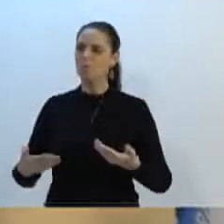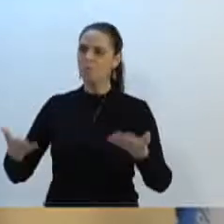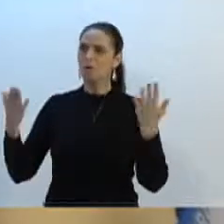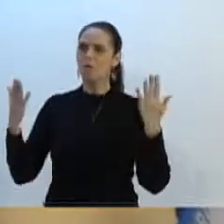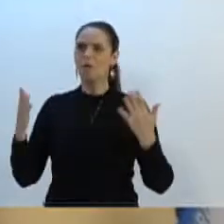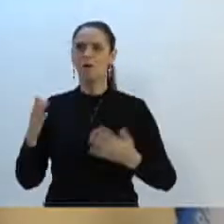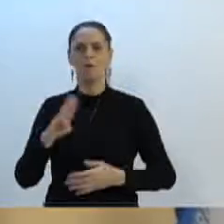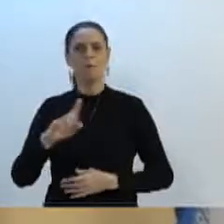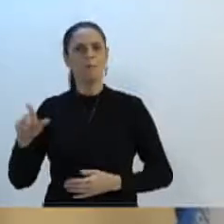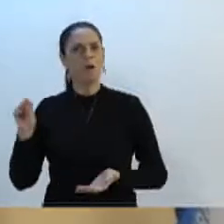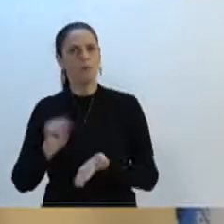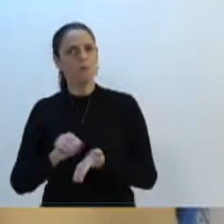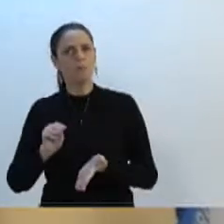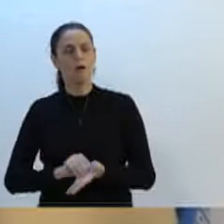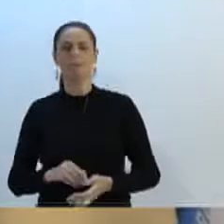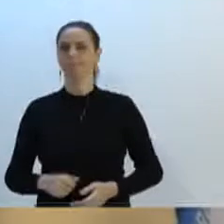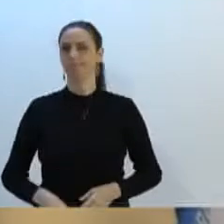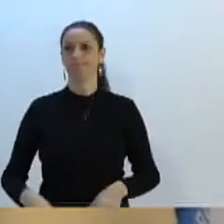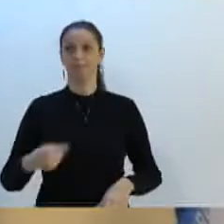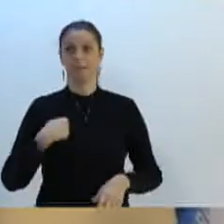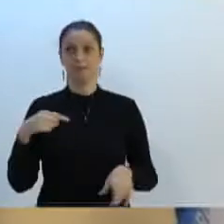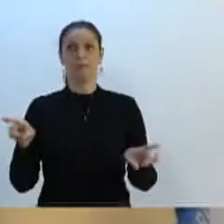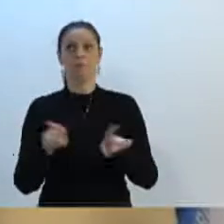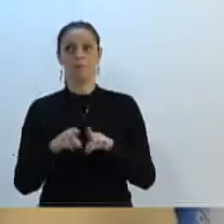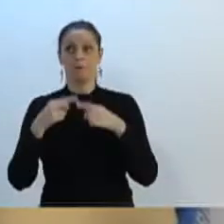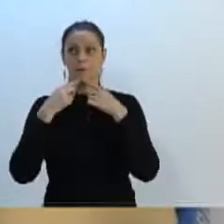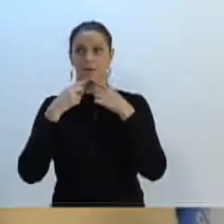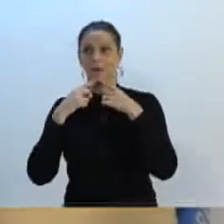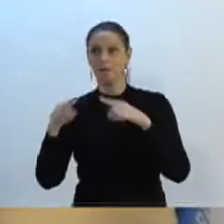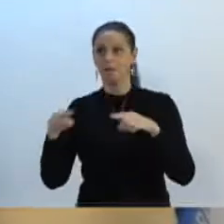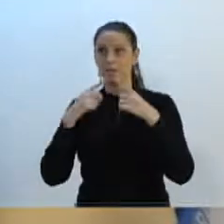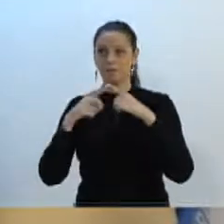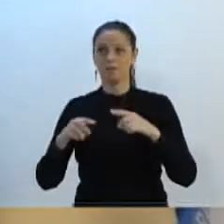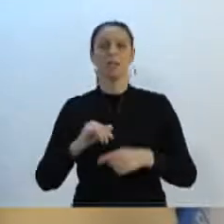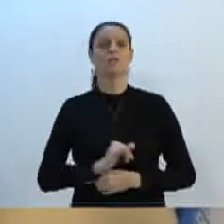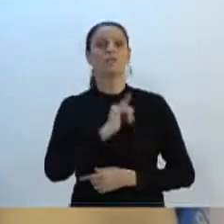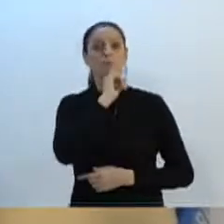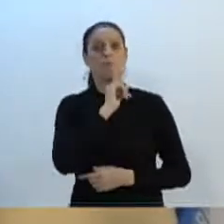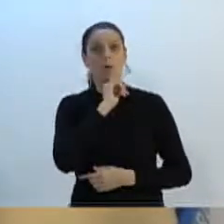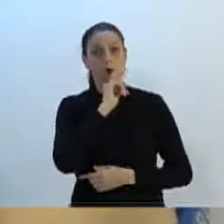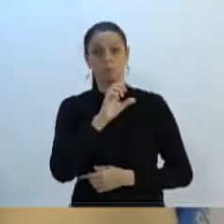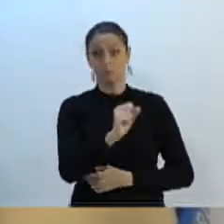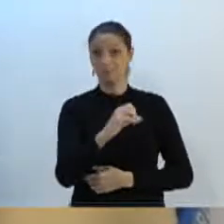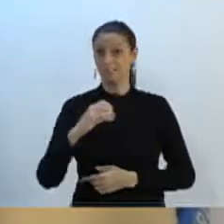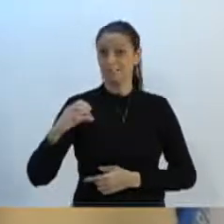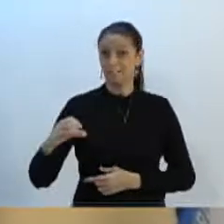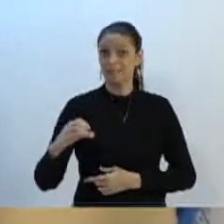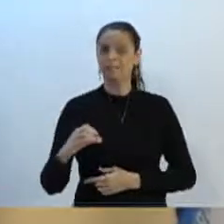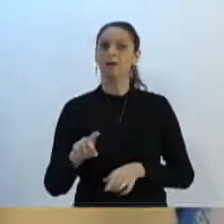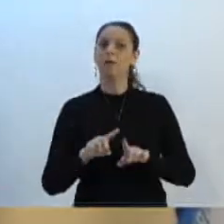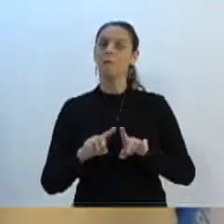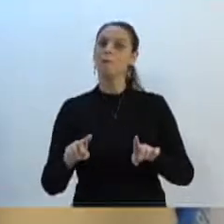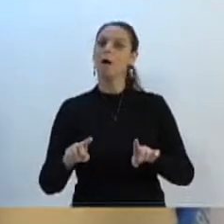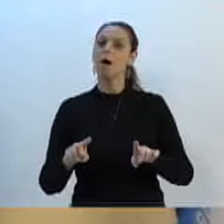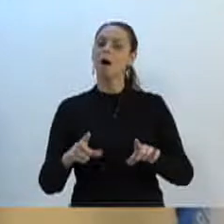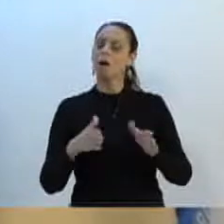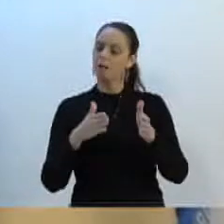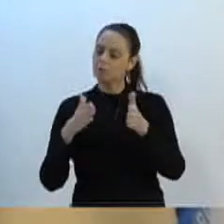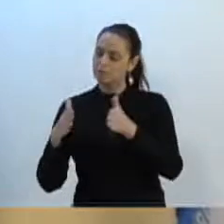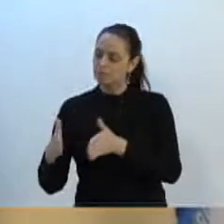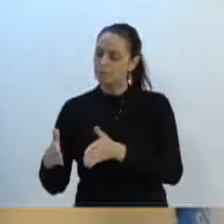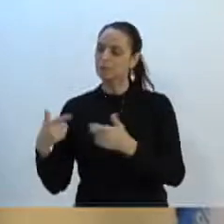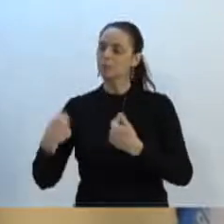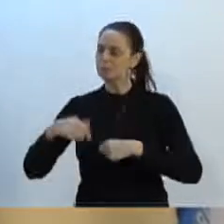fora. Fiz uma crítica à política de impostos no estado de Santa Catarina, mas reconheço que agora é o momento de